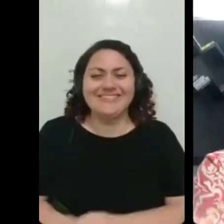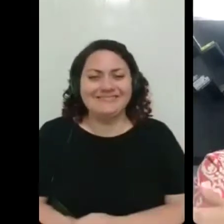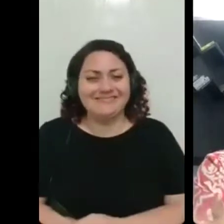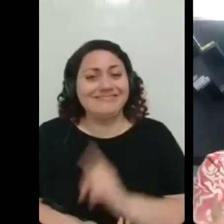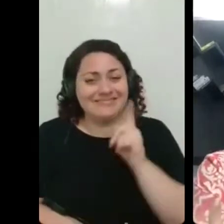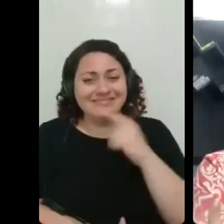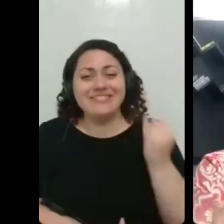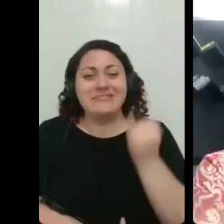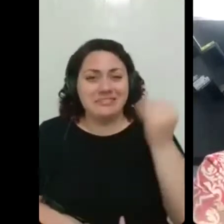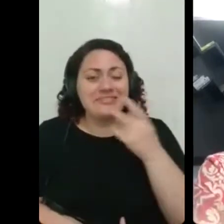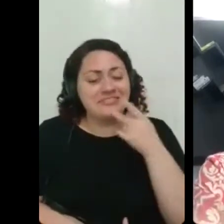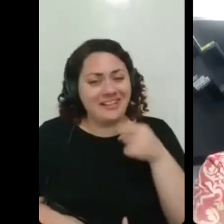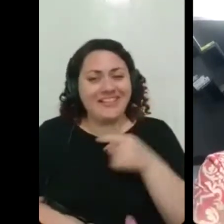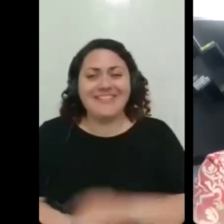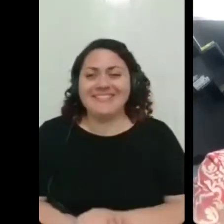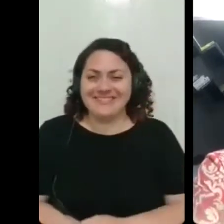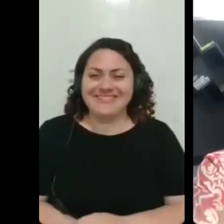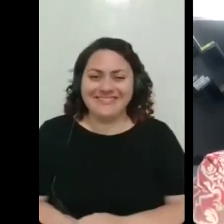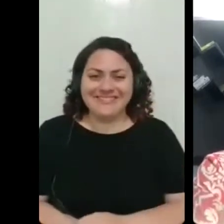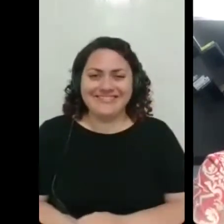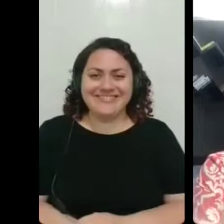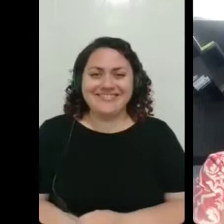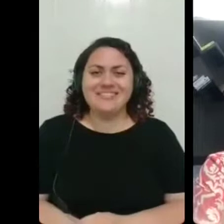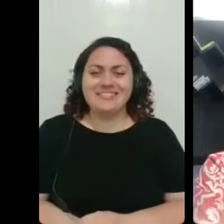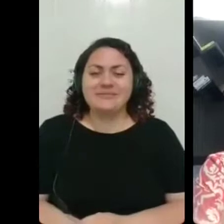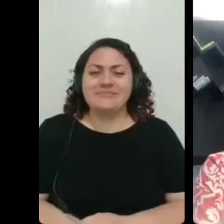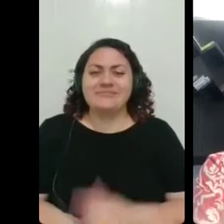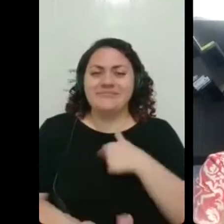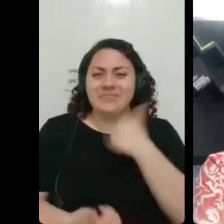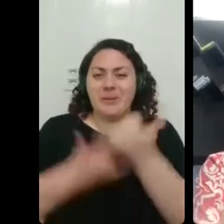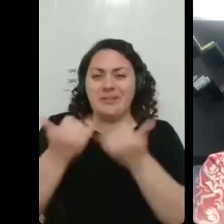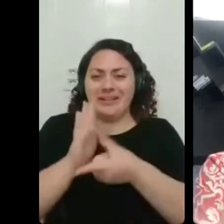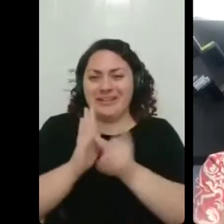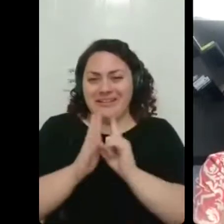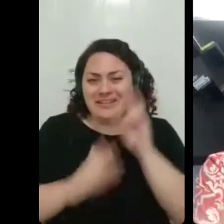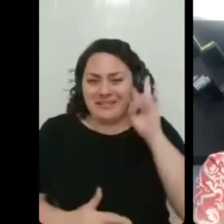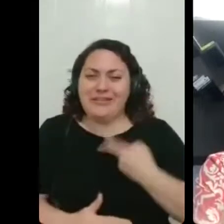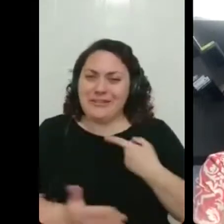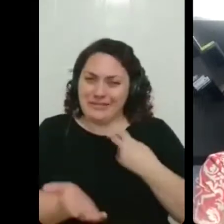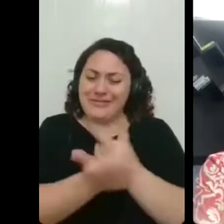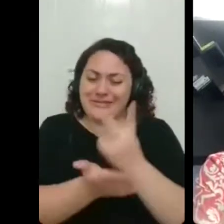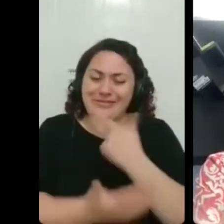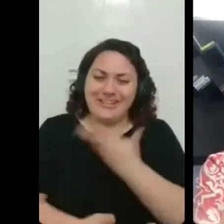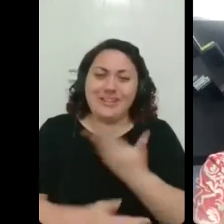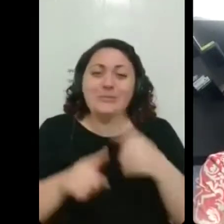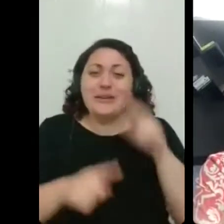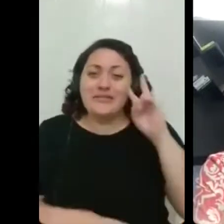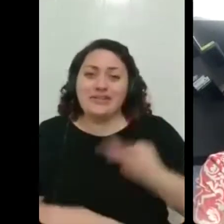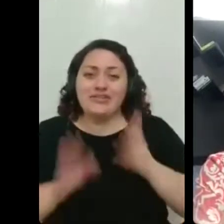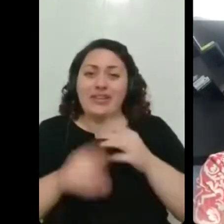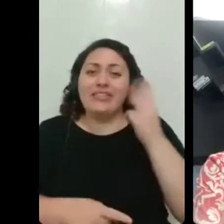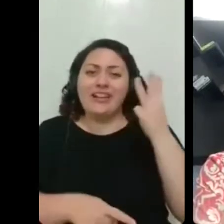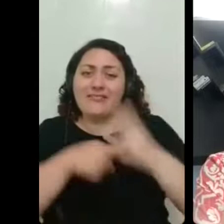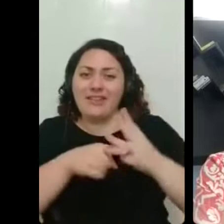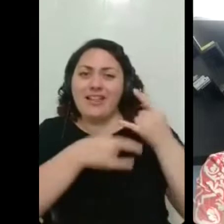falar sobre isso? Eu brinquei com a Vanise e vou seguir brincando, né? Porque a Vanise eu já faço umas três lives que vem